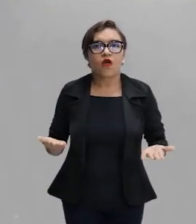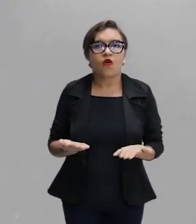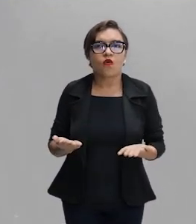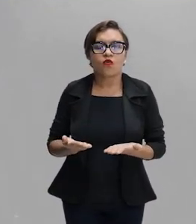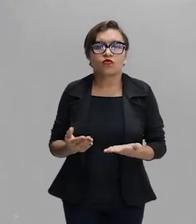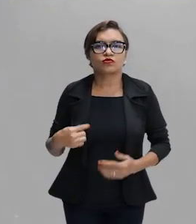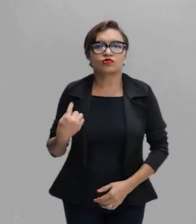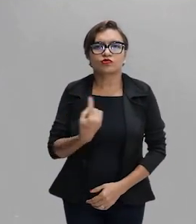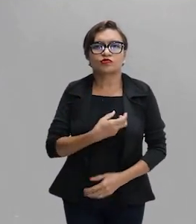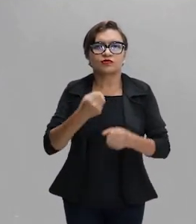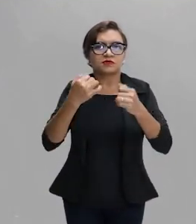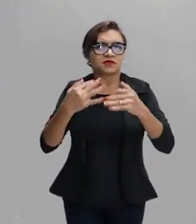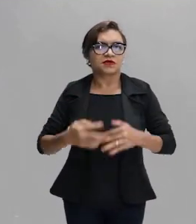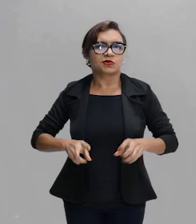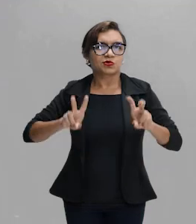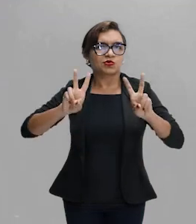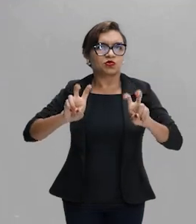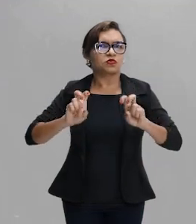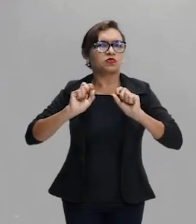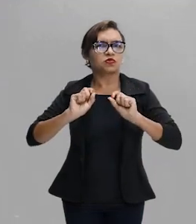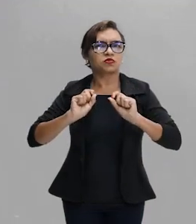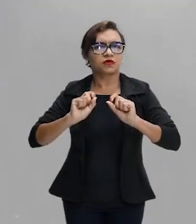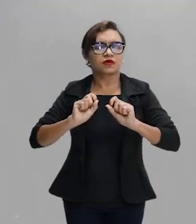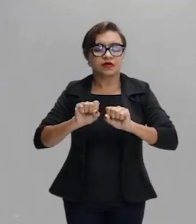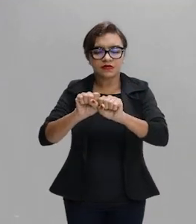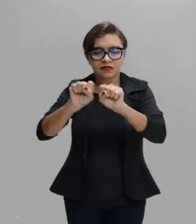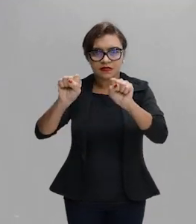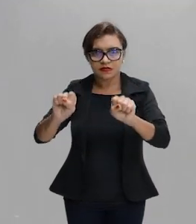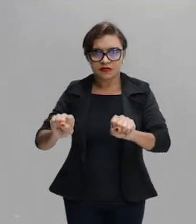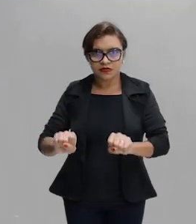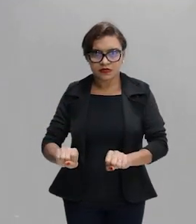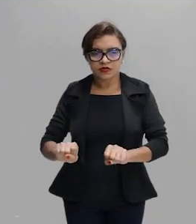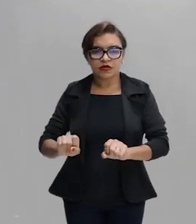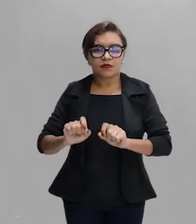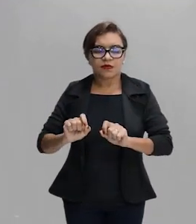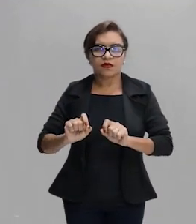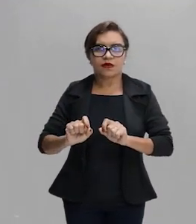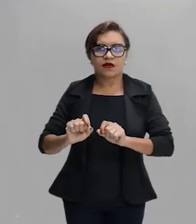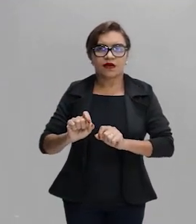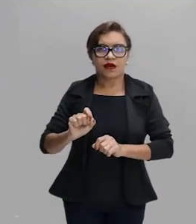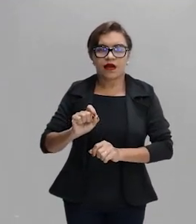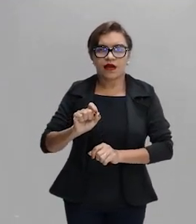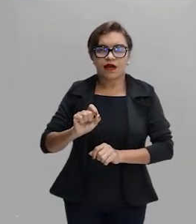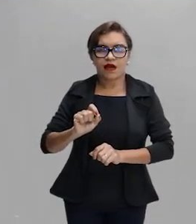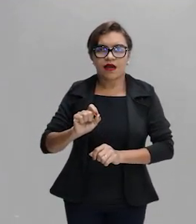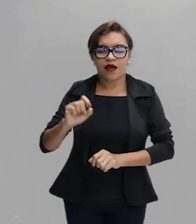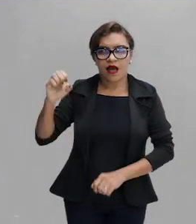iremos falar sobre sistemas refratores e a dispersão da luz.